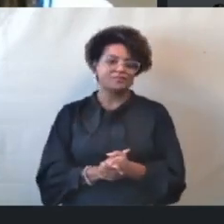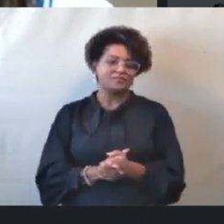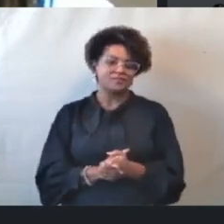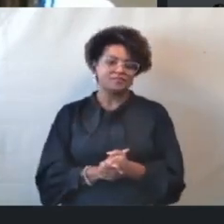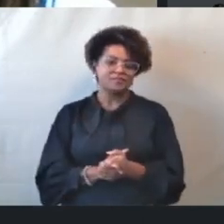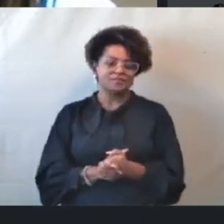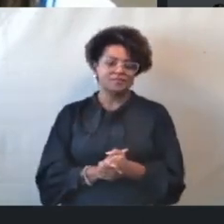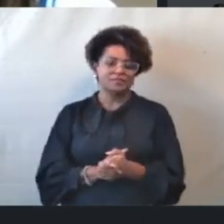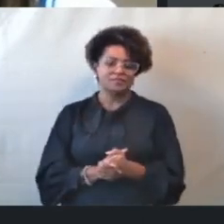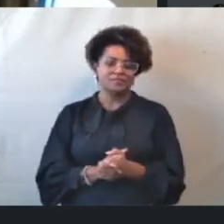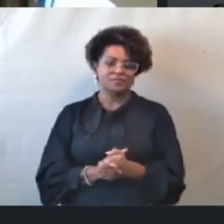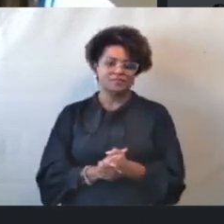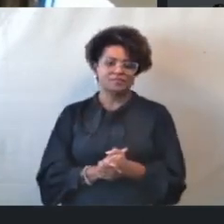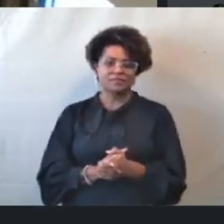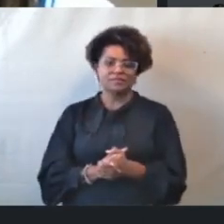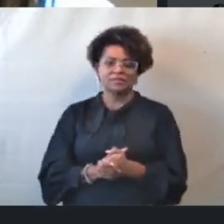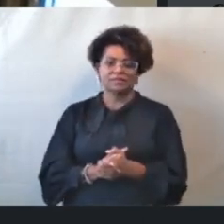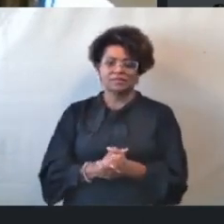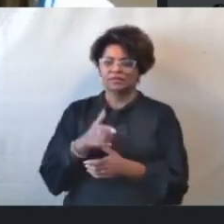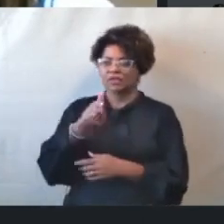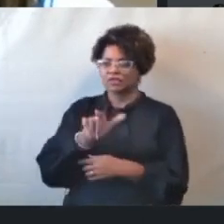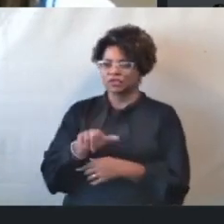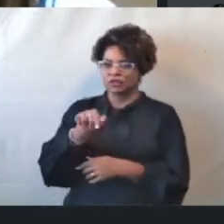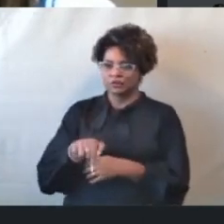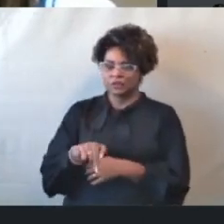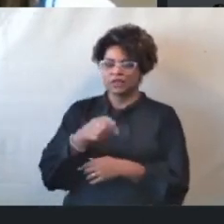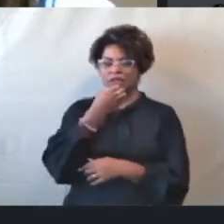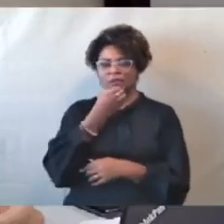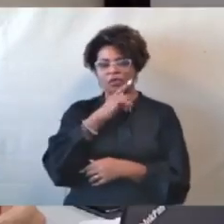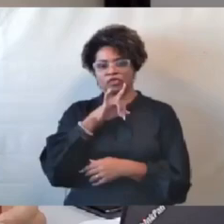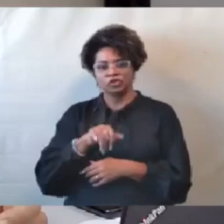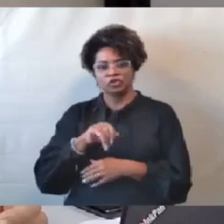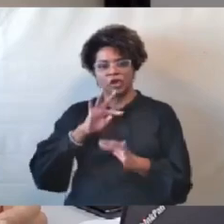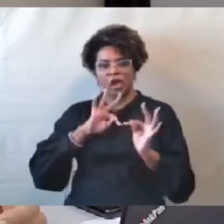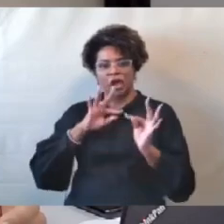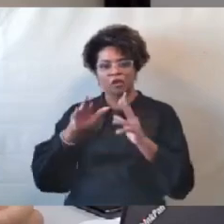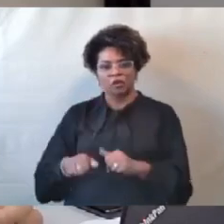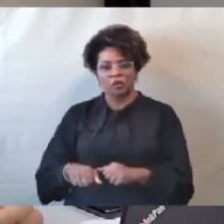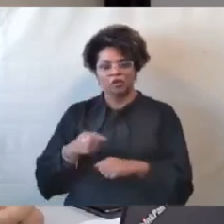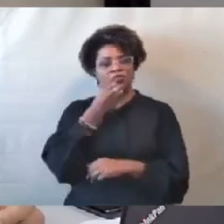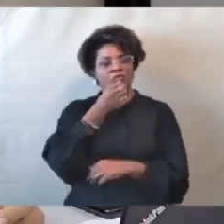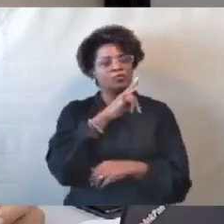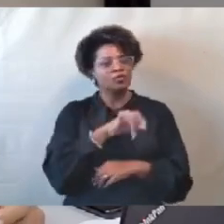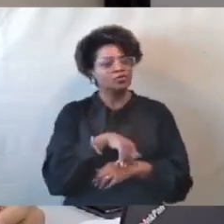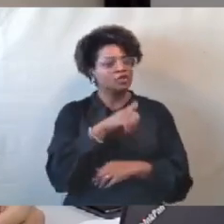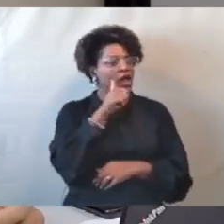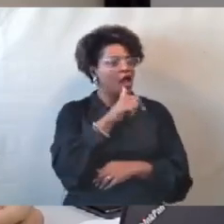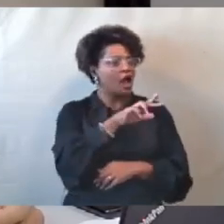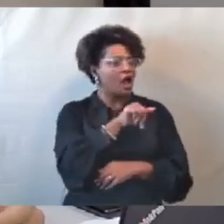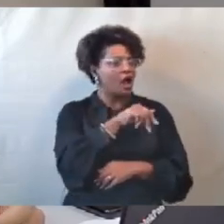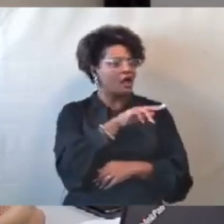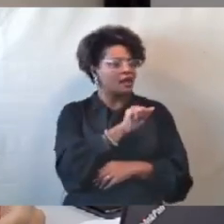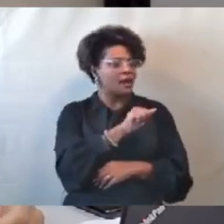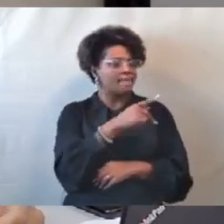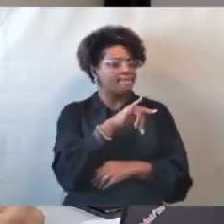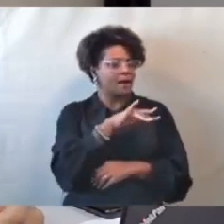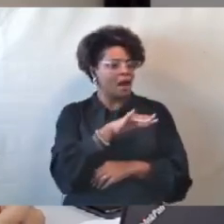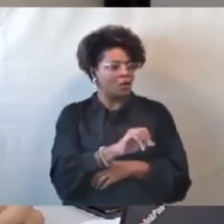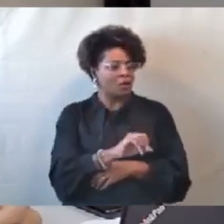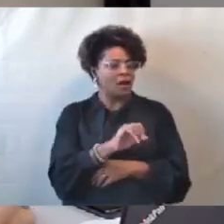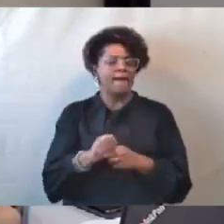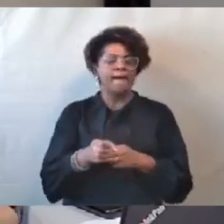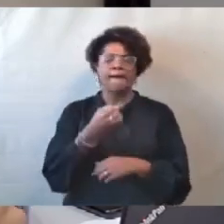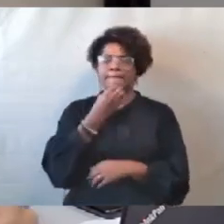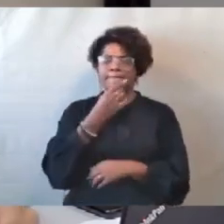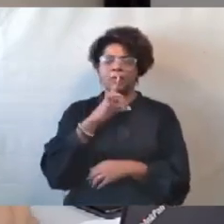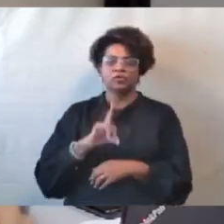Mais uma vez, bom dia a todos. Bom dia, senhora Ana Paula. Bom dia, doutor Fernando Couto Garcia,